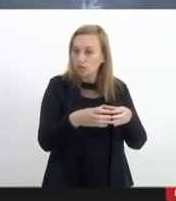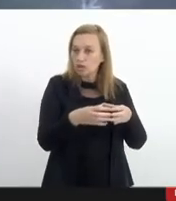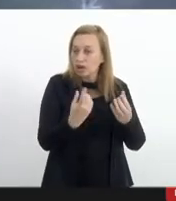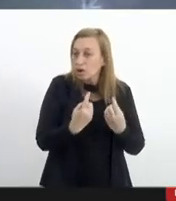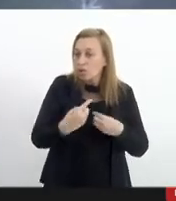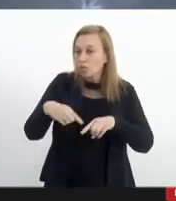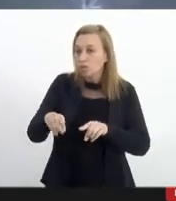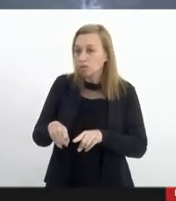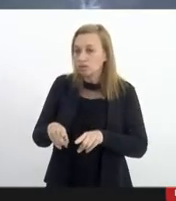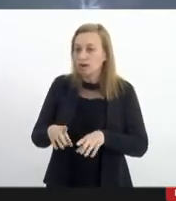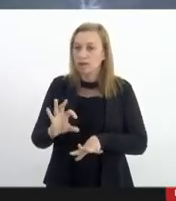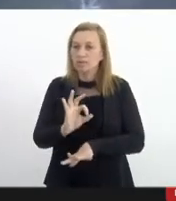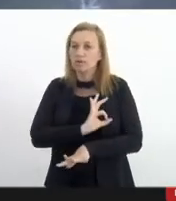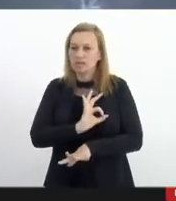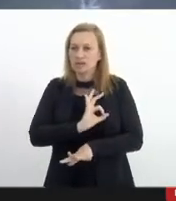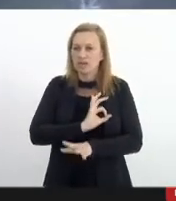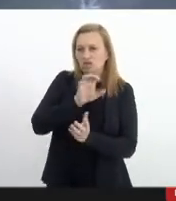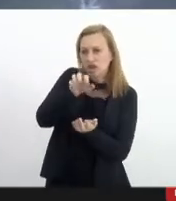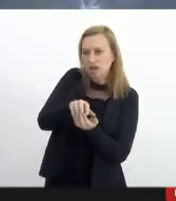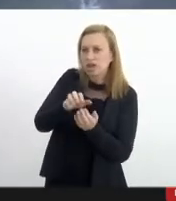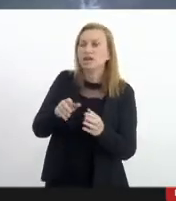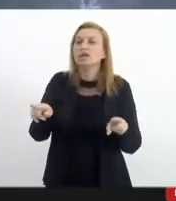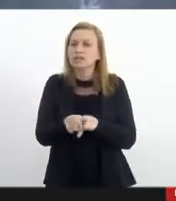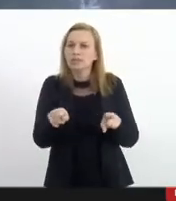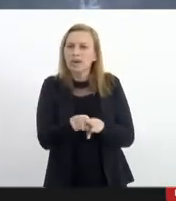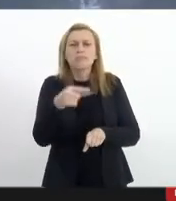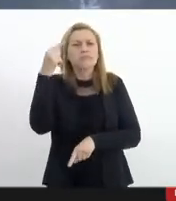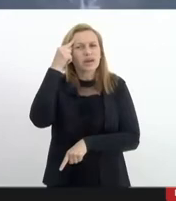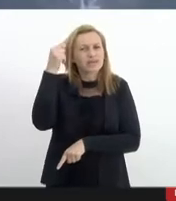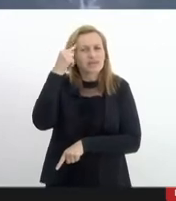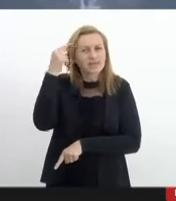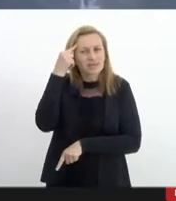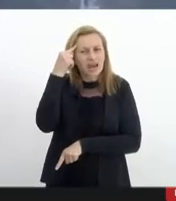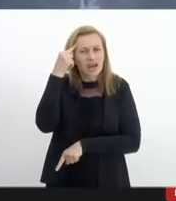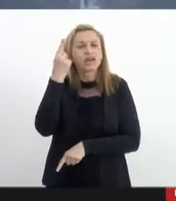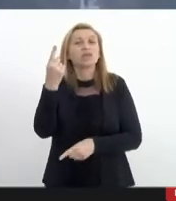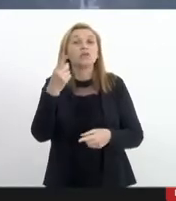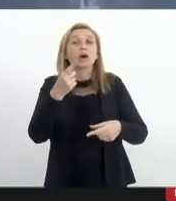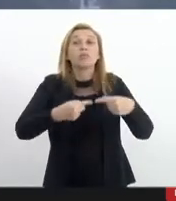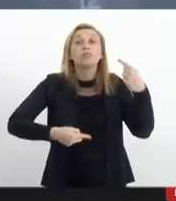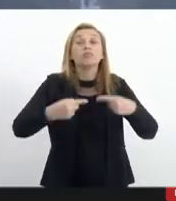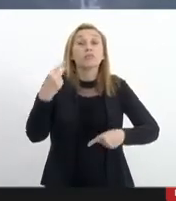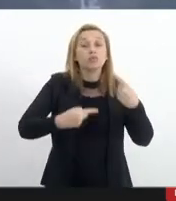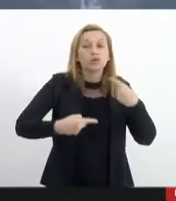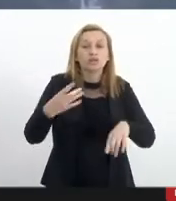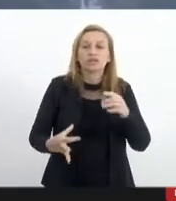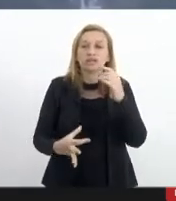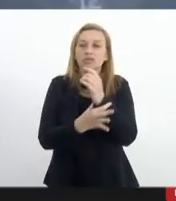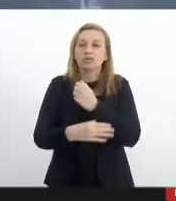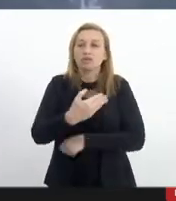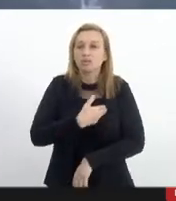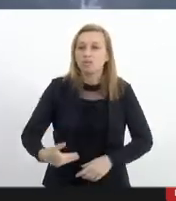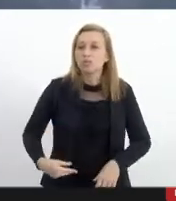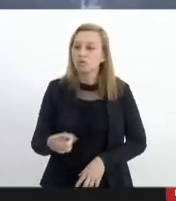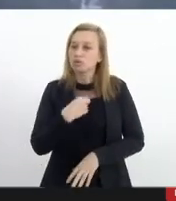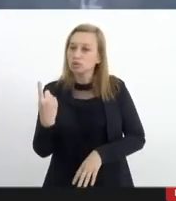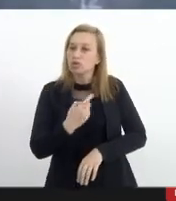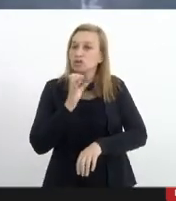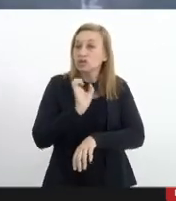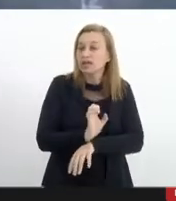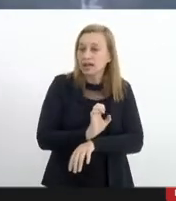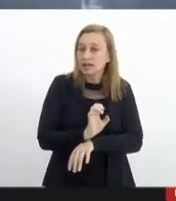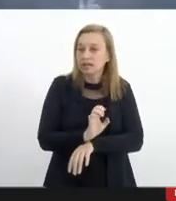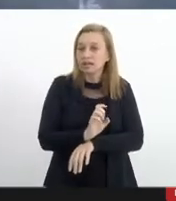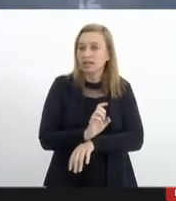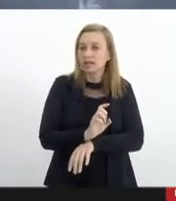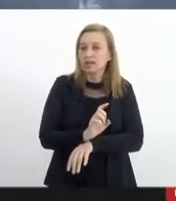policial do Jacarezinho pretende refletir sobre a política de segurança pública no nosso estado e se ater